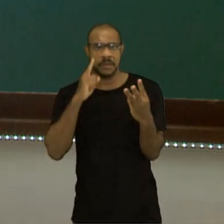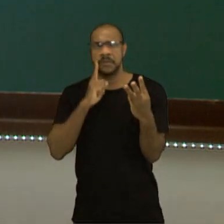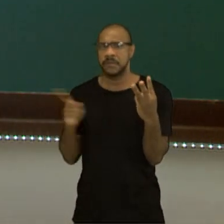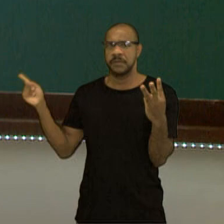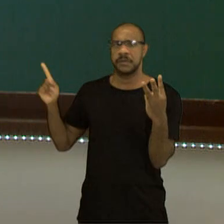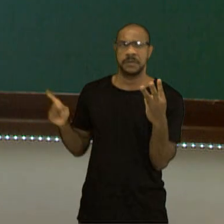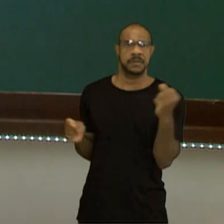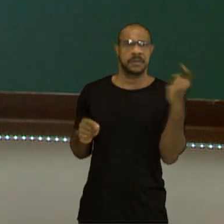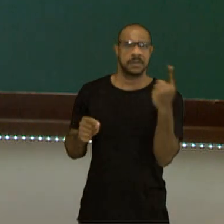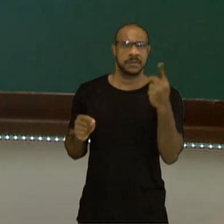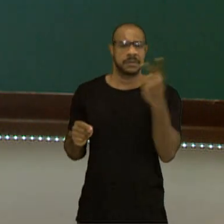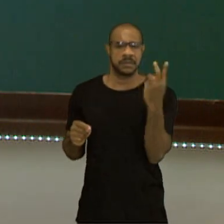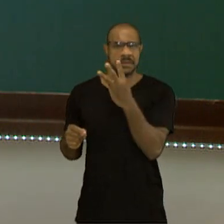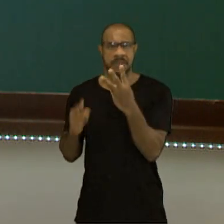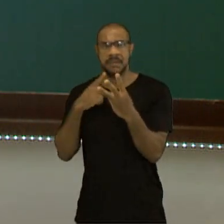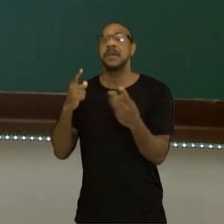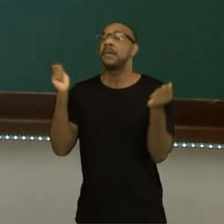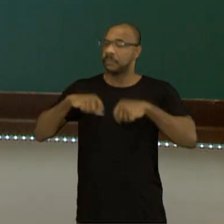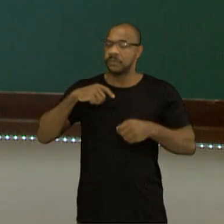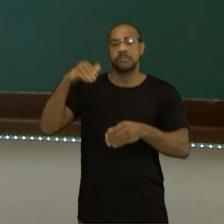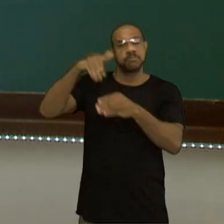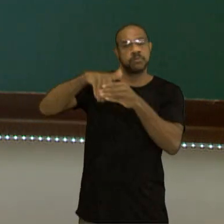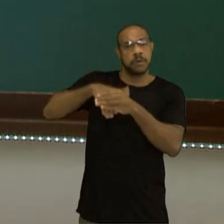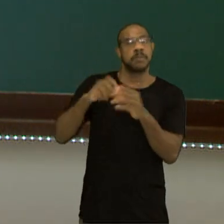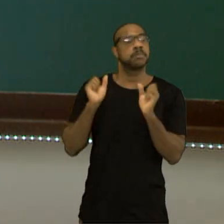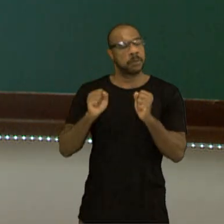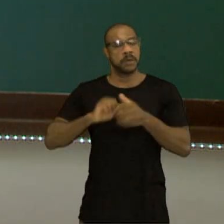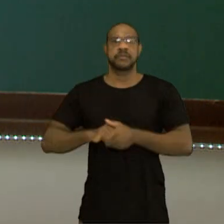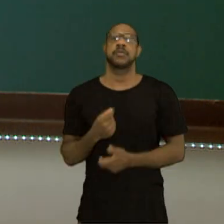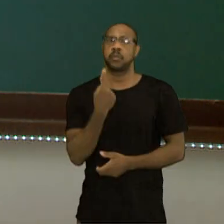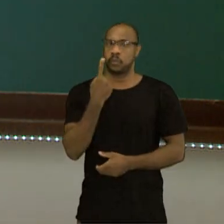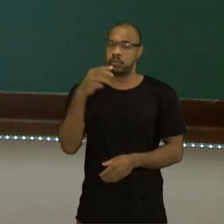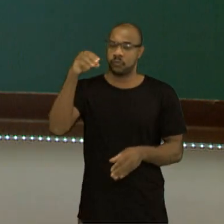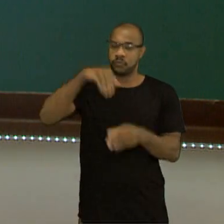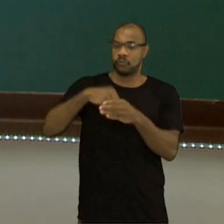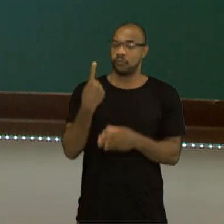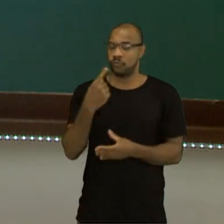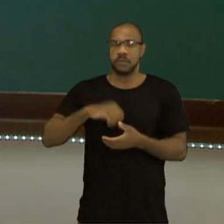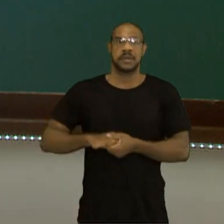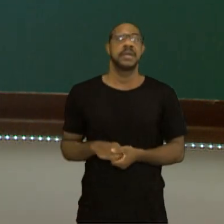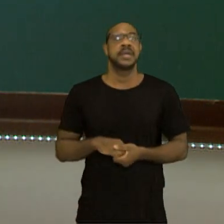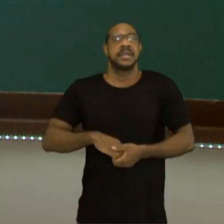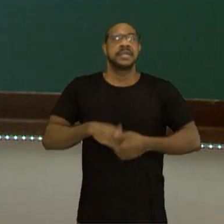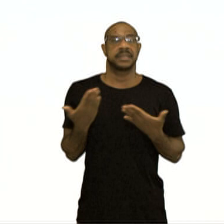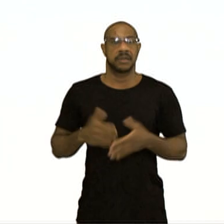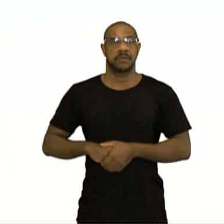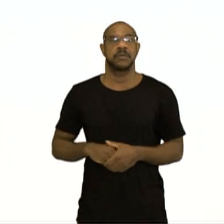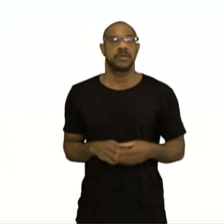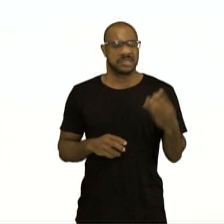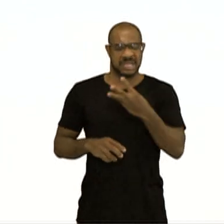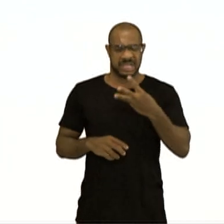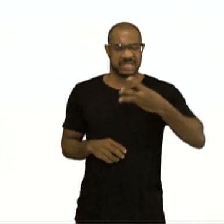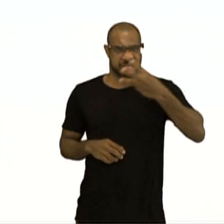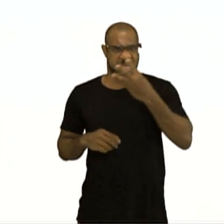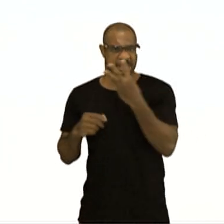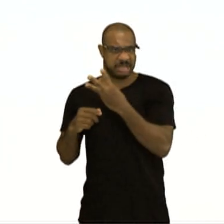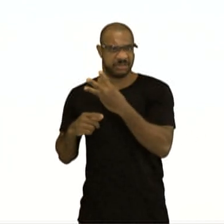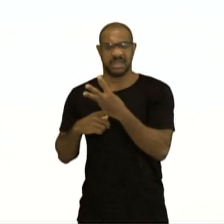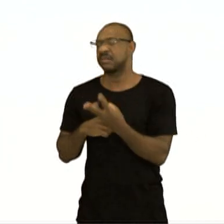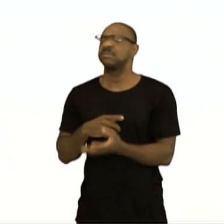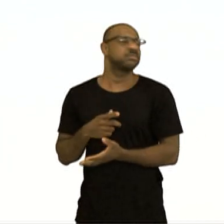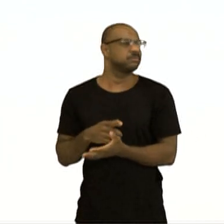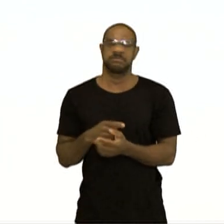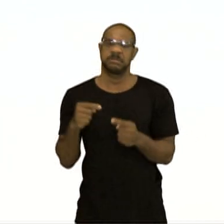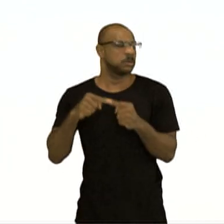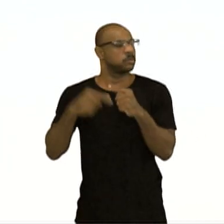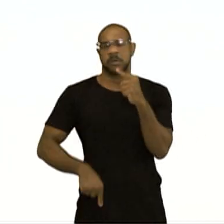cada um deles tinha direito a um voto, o terceiro estado não achava isso justo e, então, o terceiro estado vai começar a exigir mais